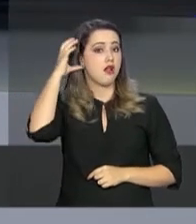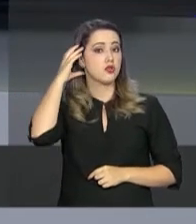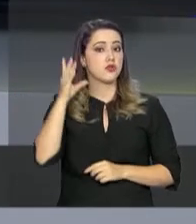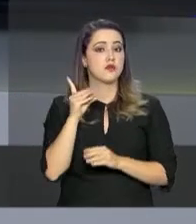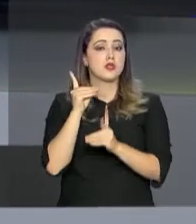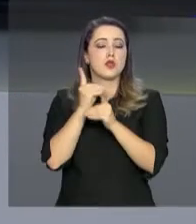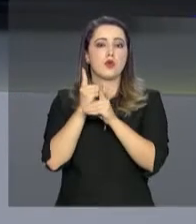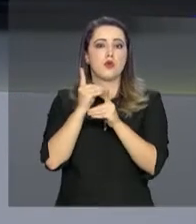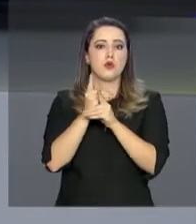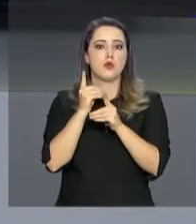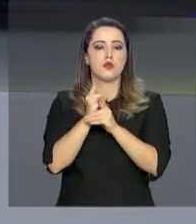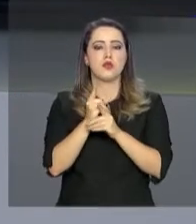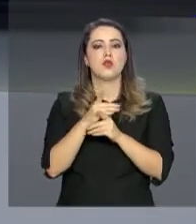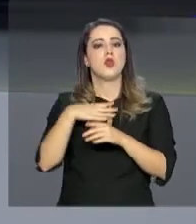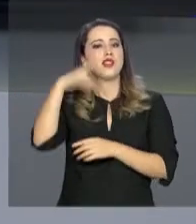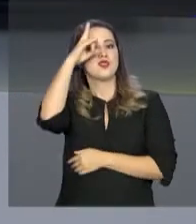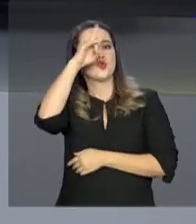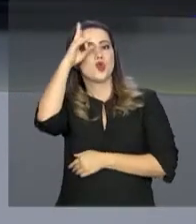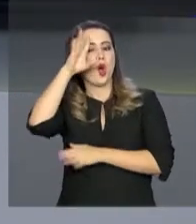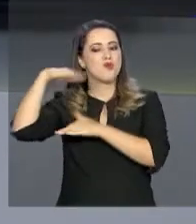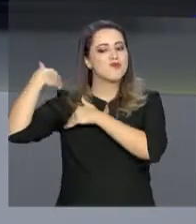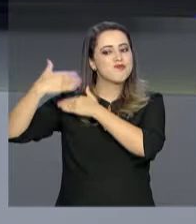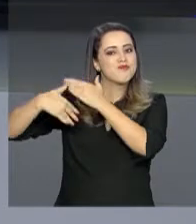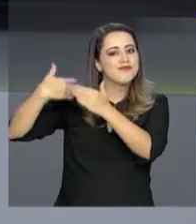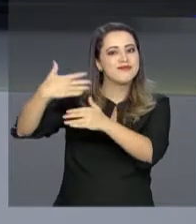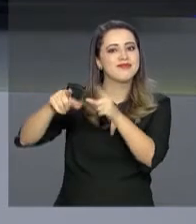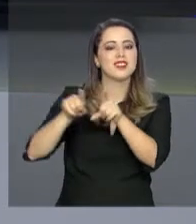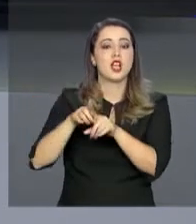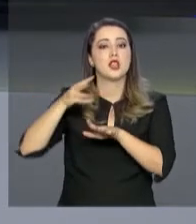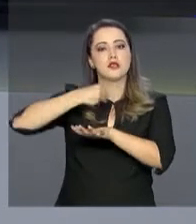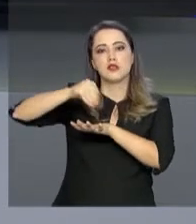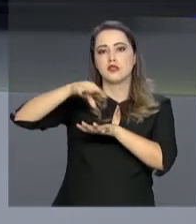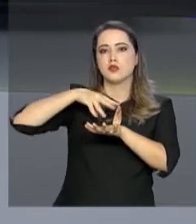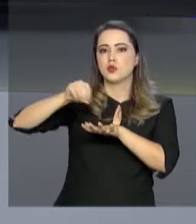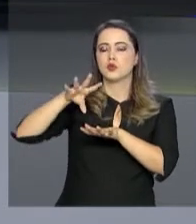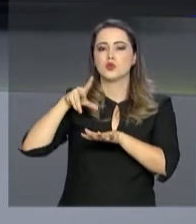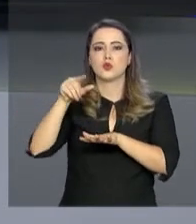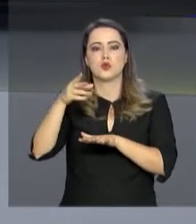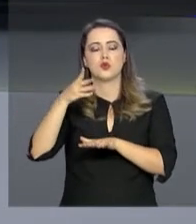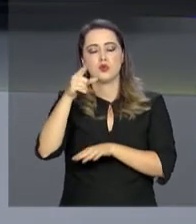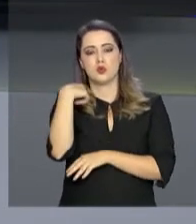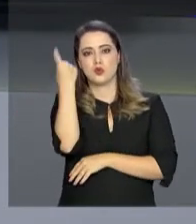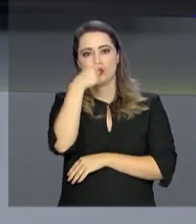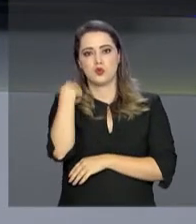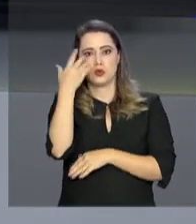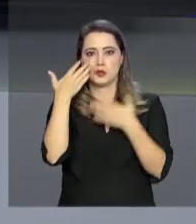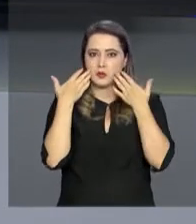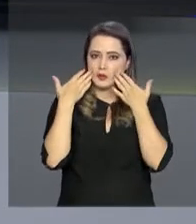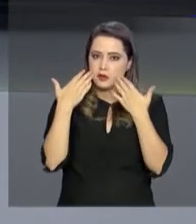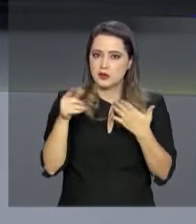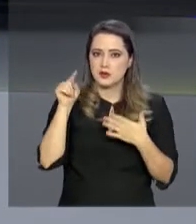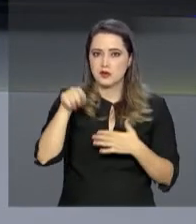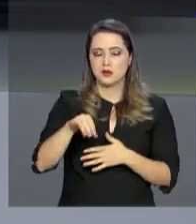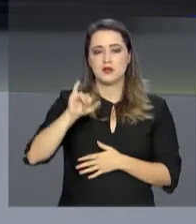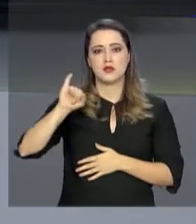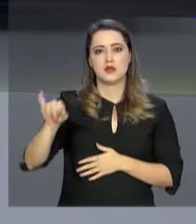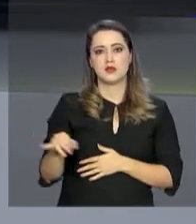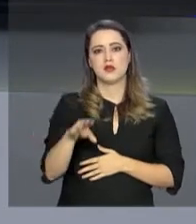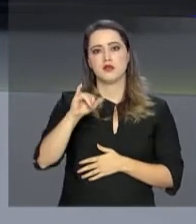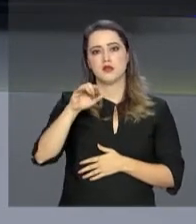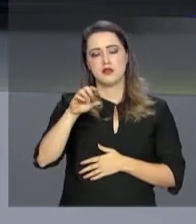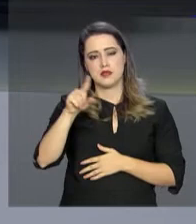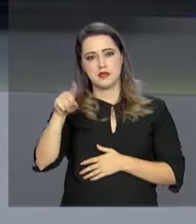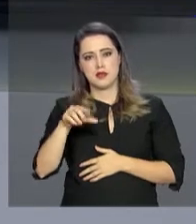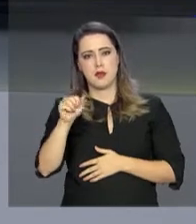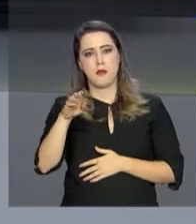você encontra o Na Trilha da História e as informações sobre todos os horários de transmissão do programa que é apresentado pela jornalista